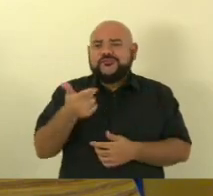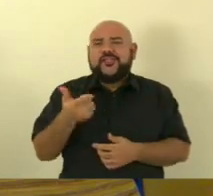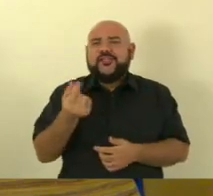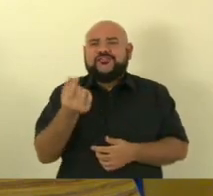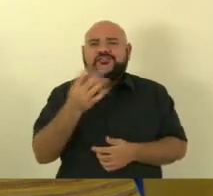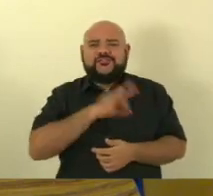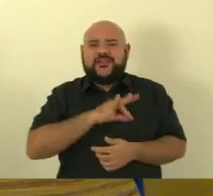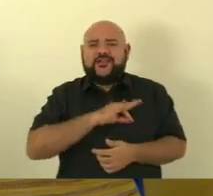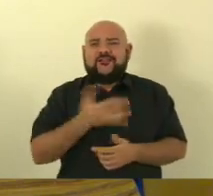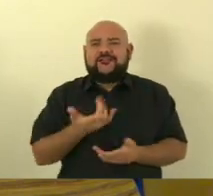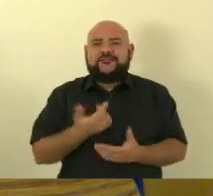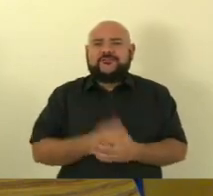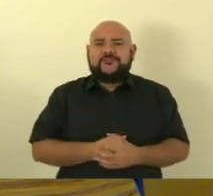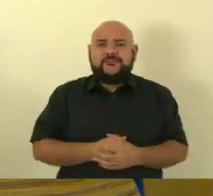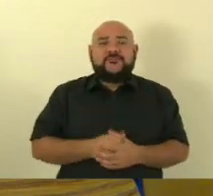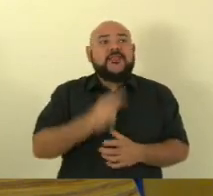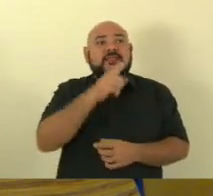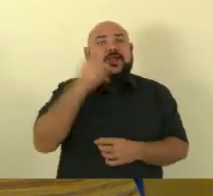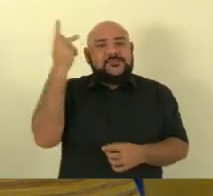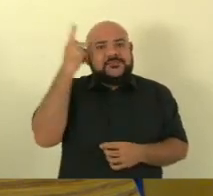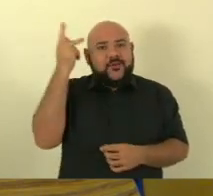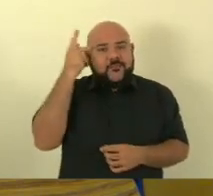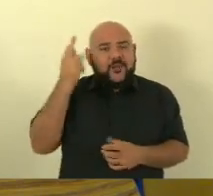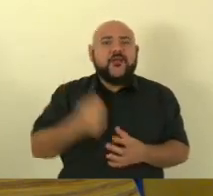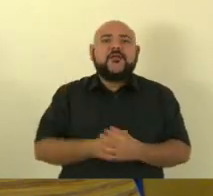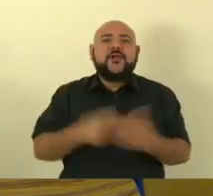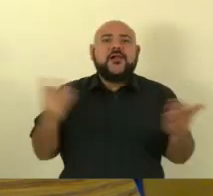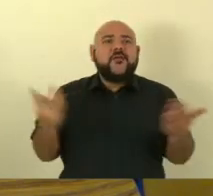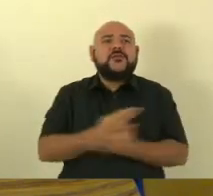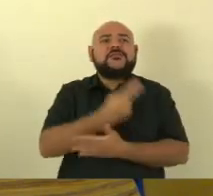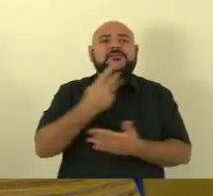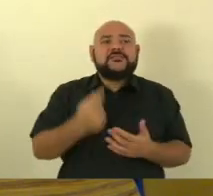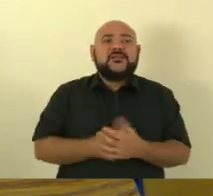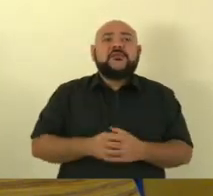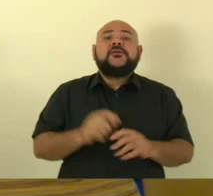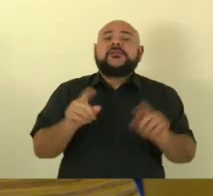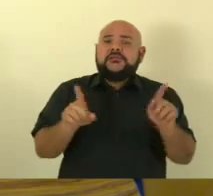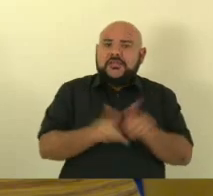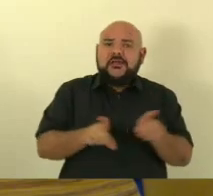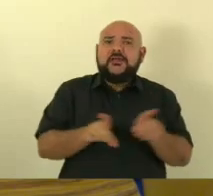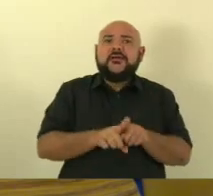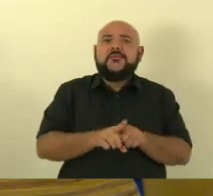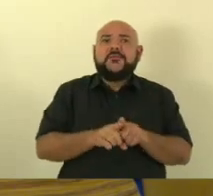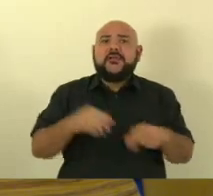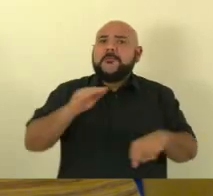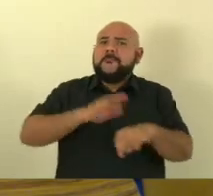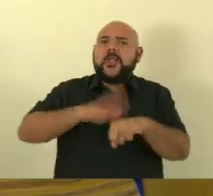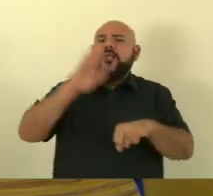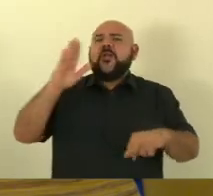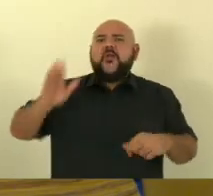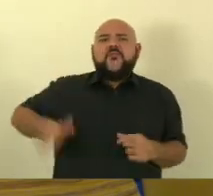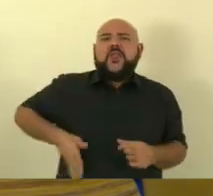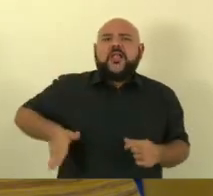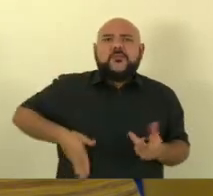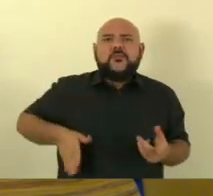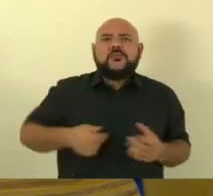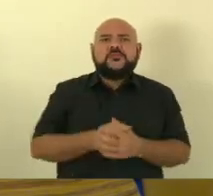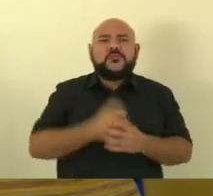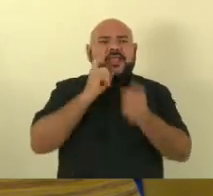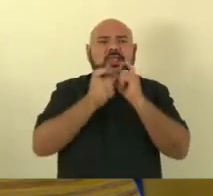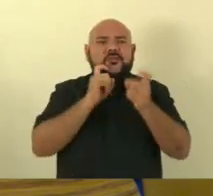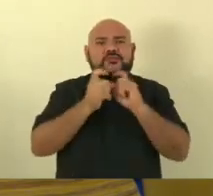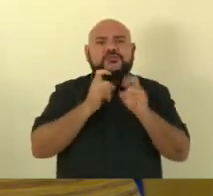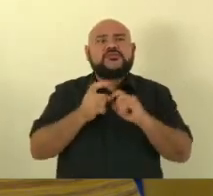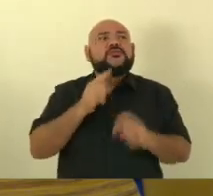terroristas os maiores comunistas assassinos e autoritários da América Latina se reunindo aqui em Brasília no dia